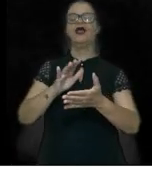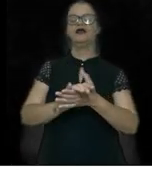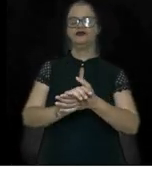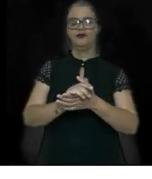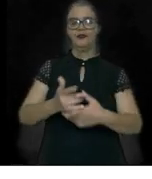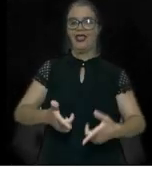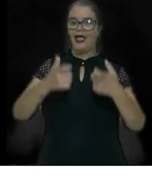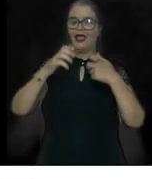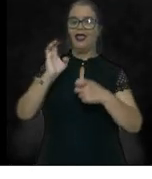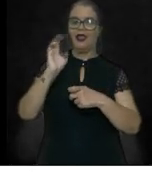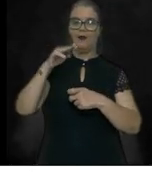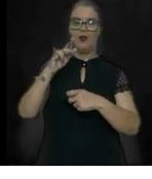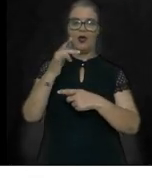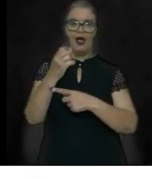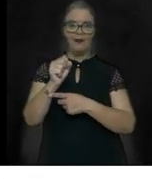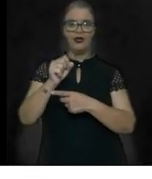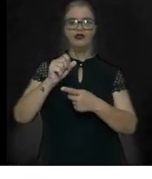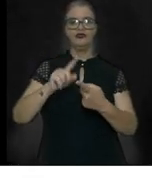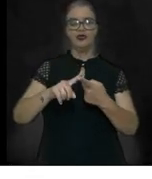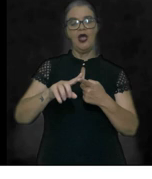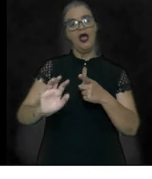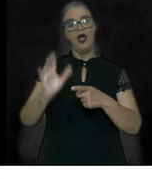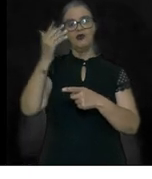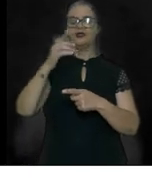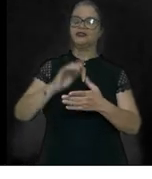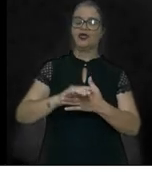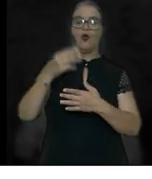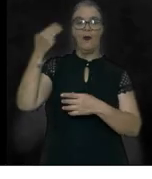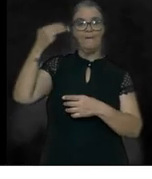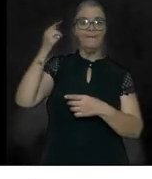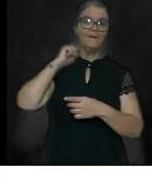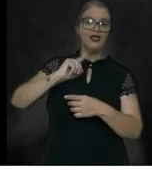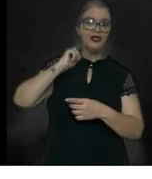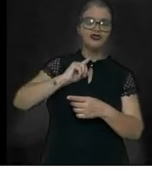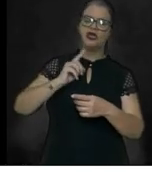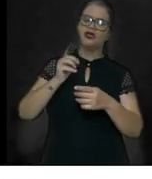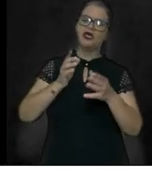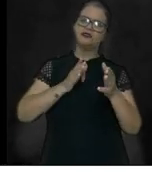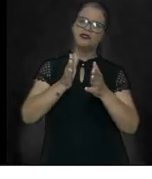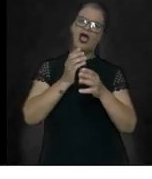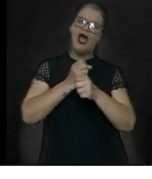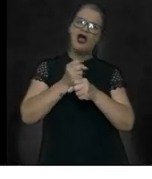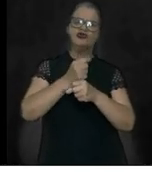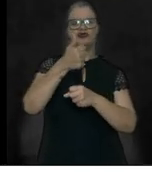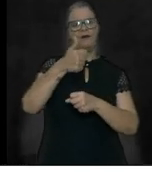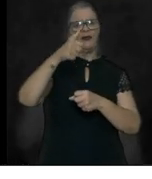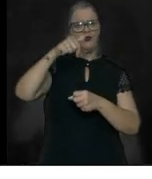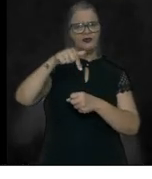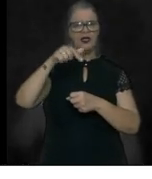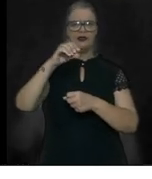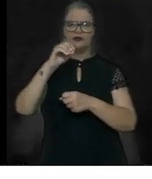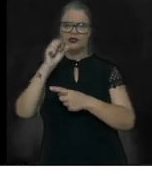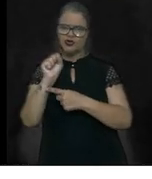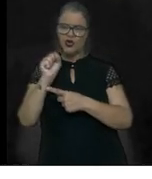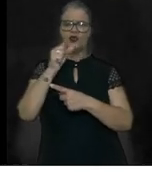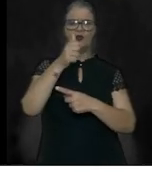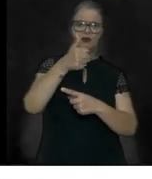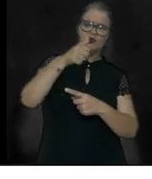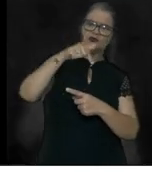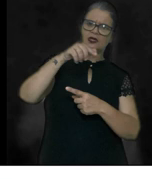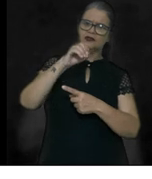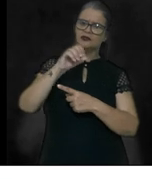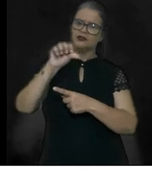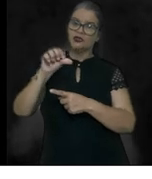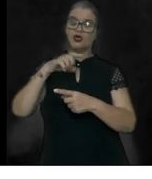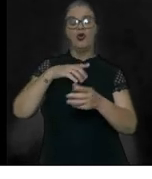Eboabas ocorreu em Minas Gerais entre os anos de 1708 e 1709. Os